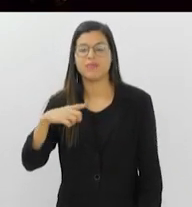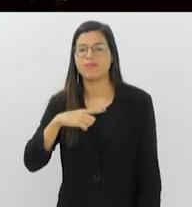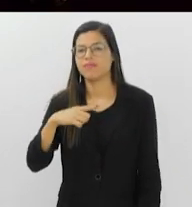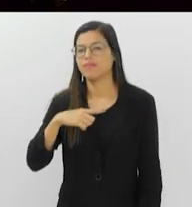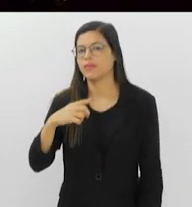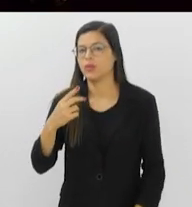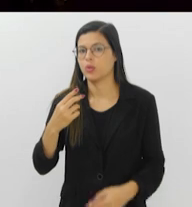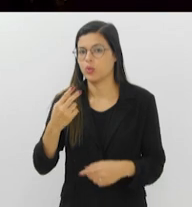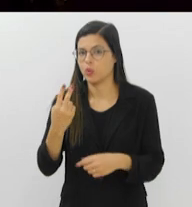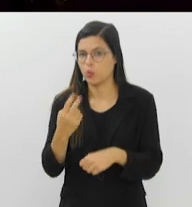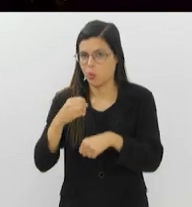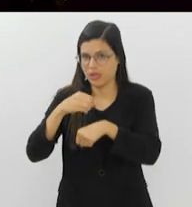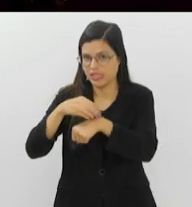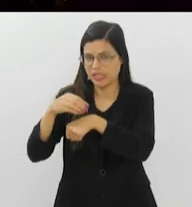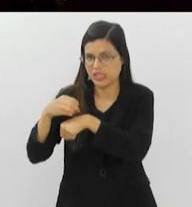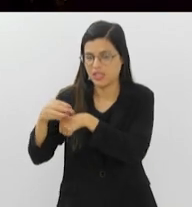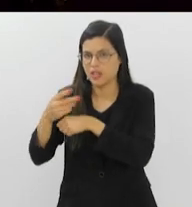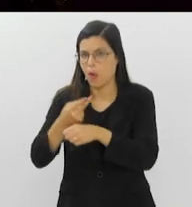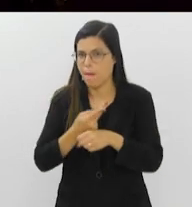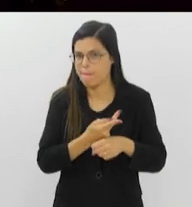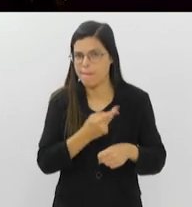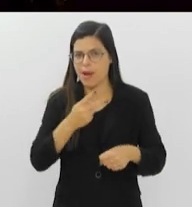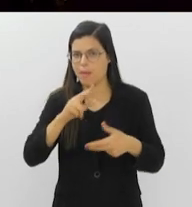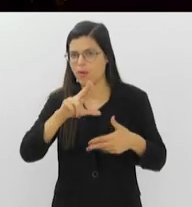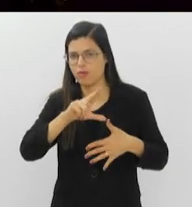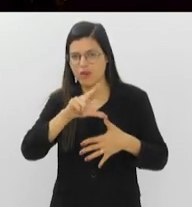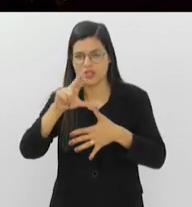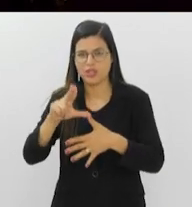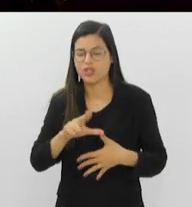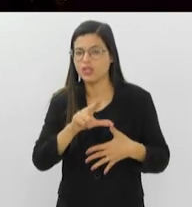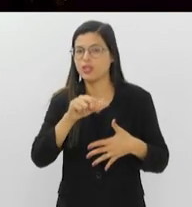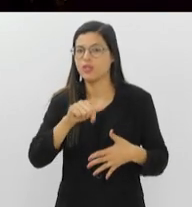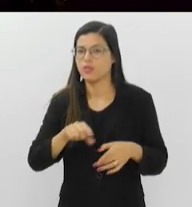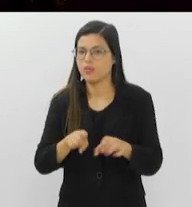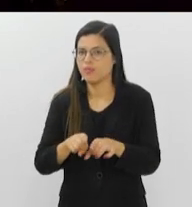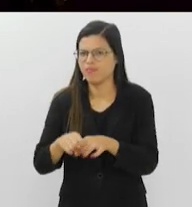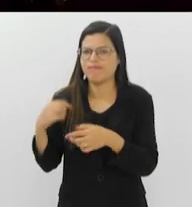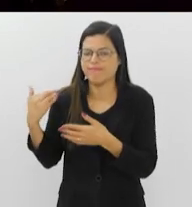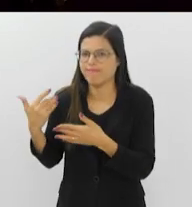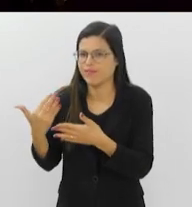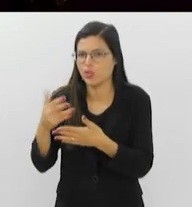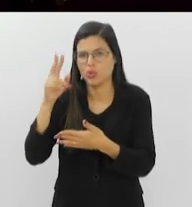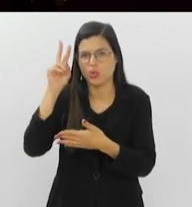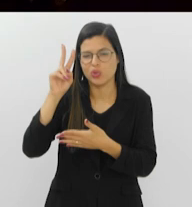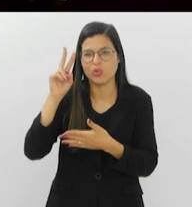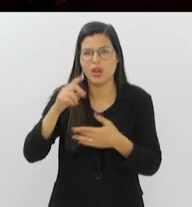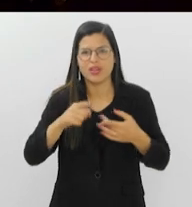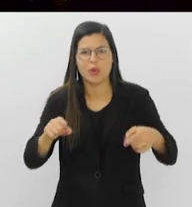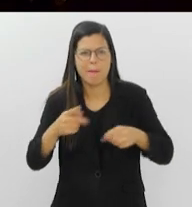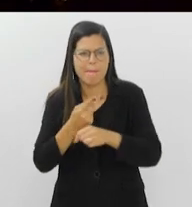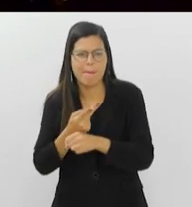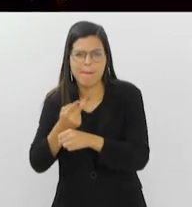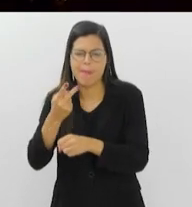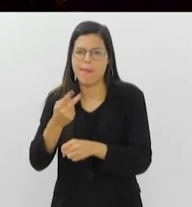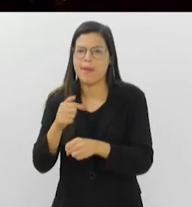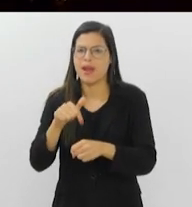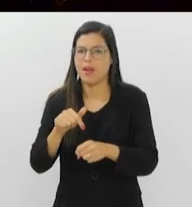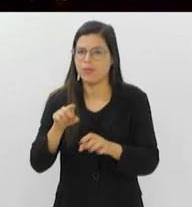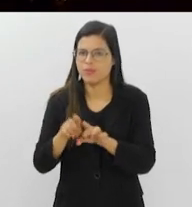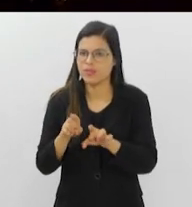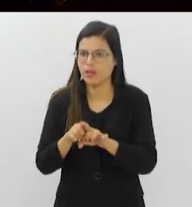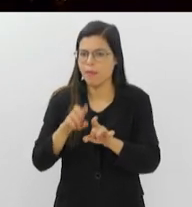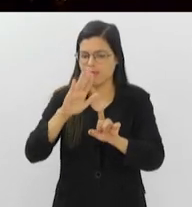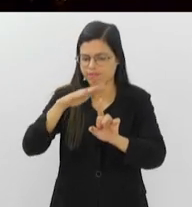indicações ao Grammy Latino e uma carreira cheia de prêmios, concertos, álbuns e reconhecimento internacional.